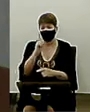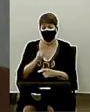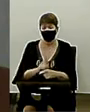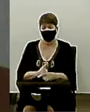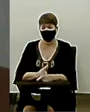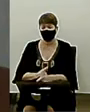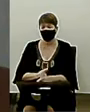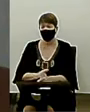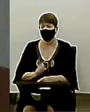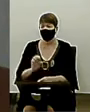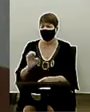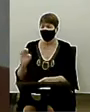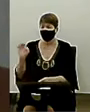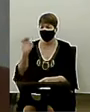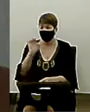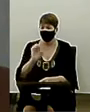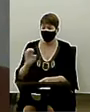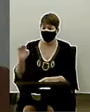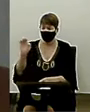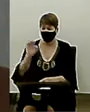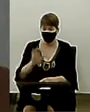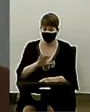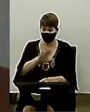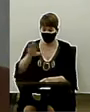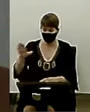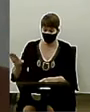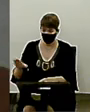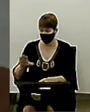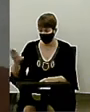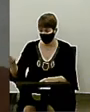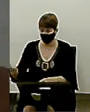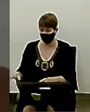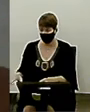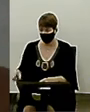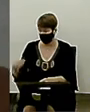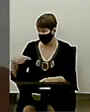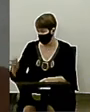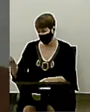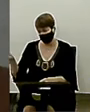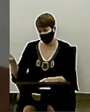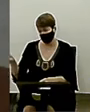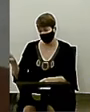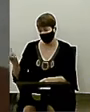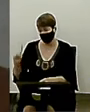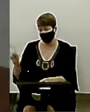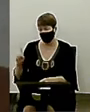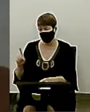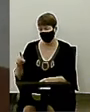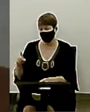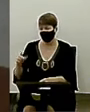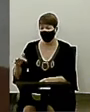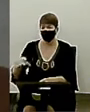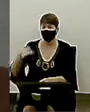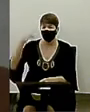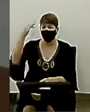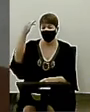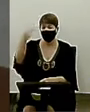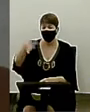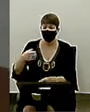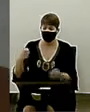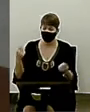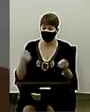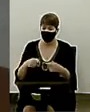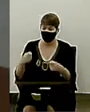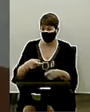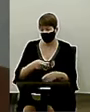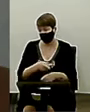regiões do Estado que eu não fui. E que, mais para frente, nós vamos precisar visitar essas